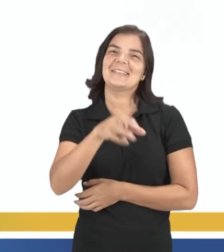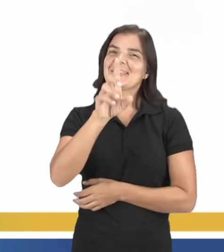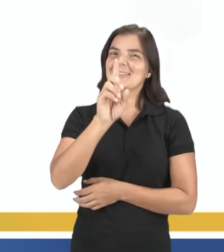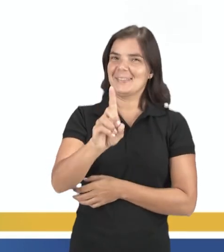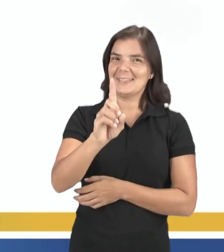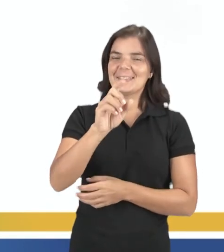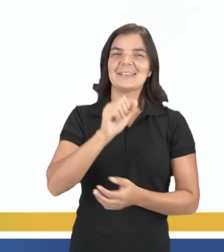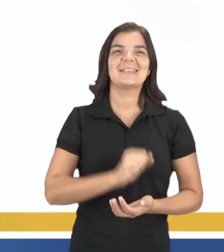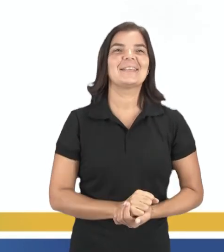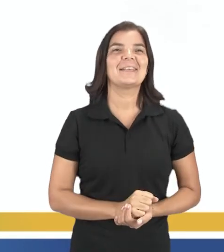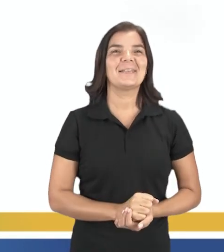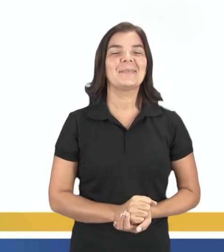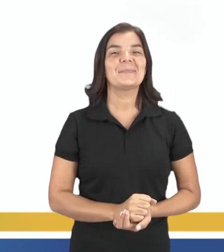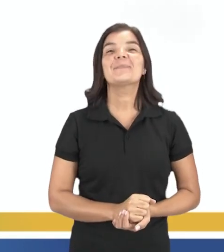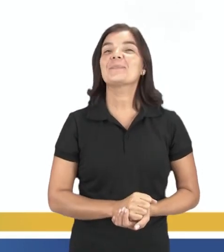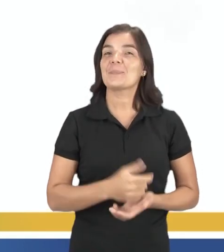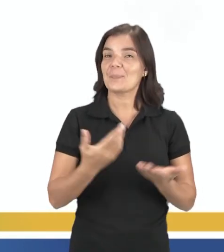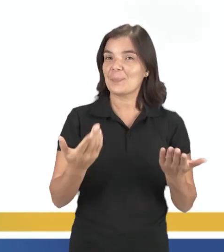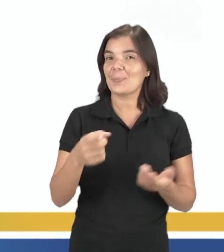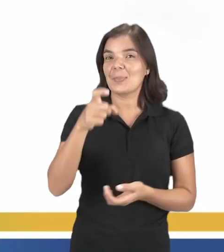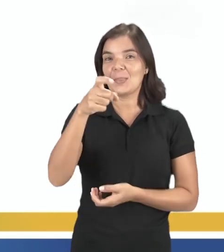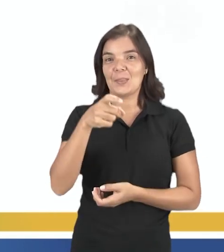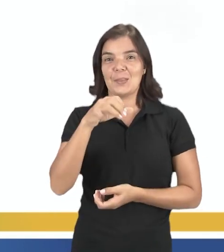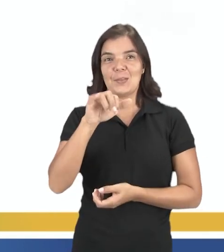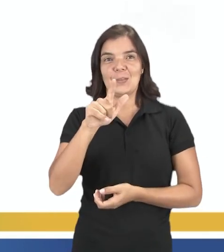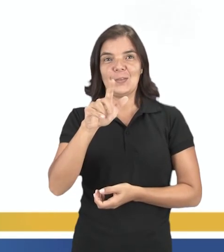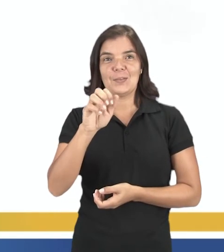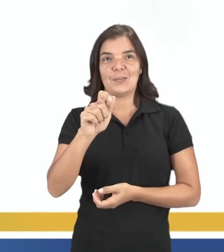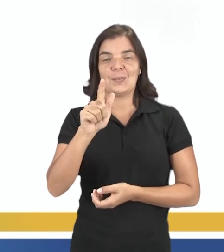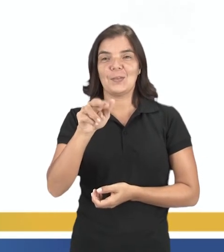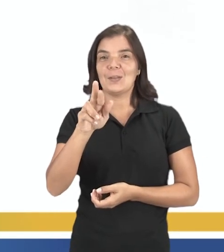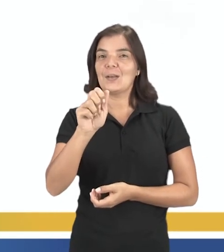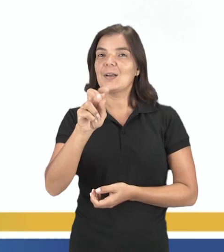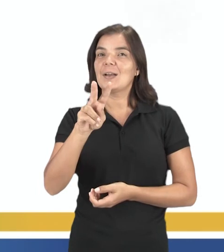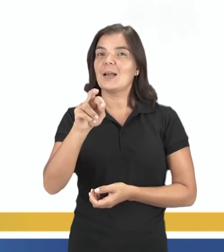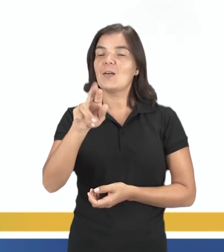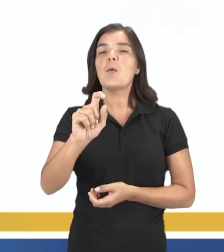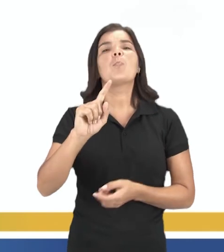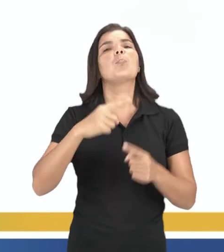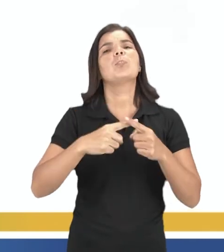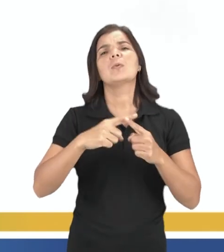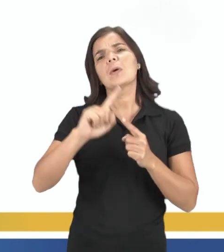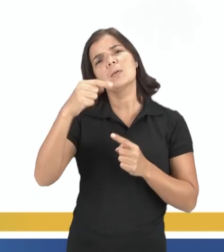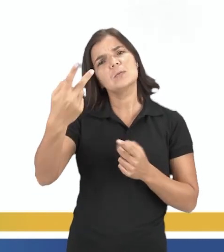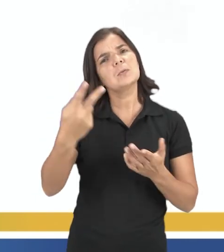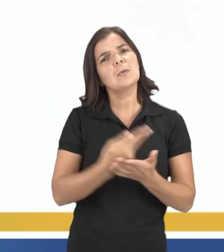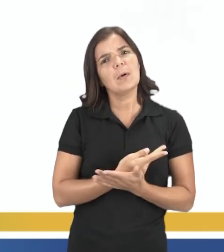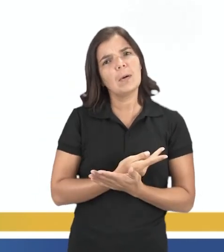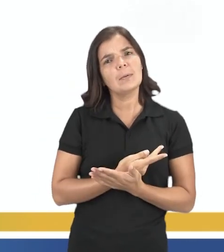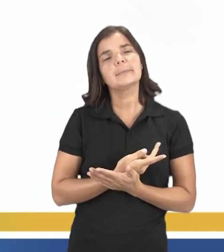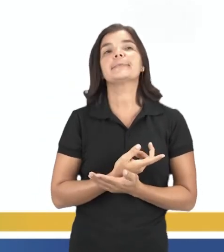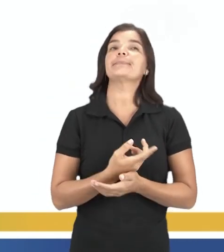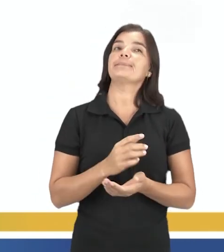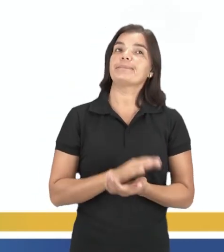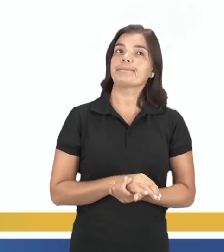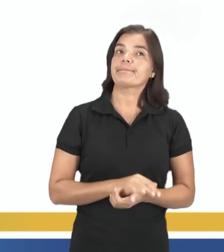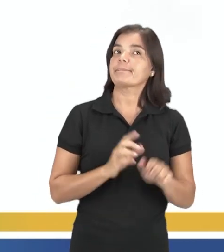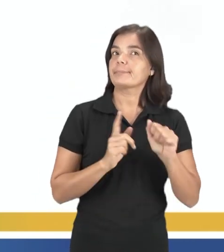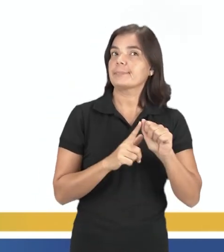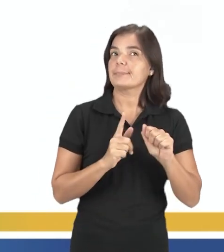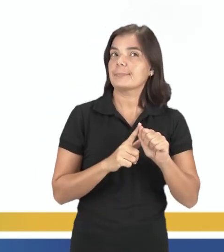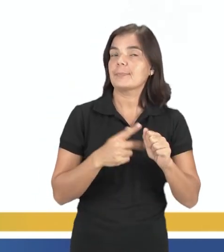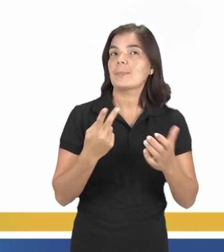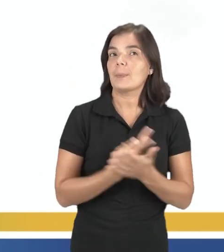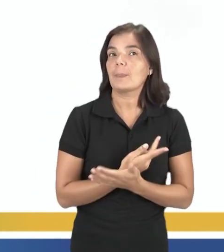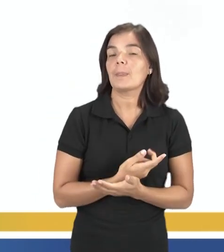letra D, nos traços marcados pela xilogravura. E por que as outras não estão corretas? A letra